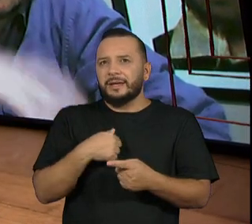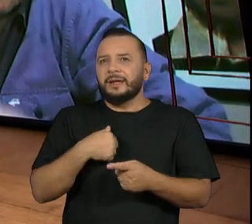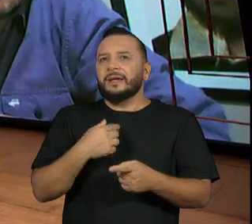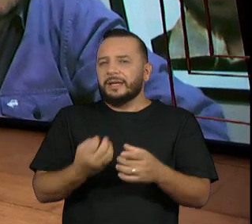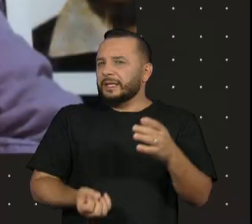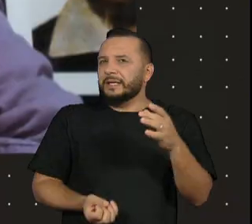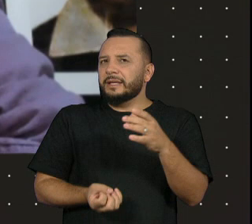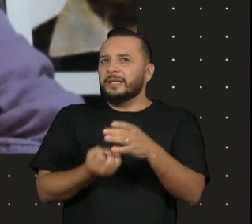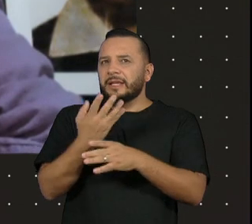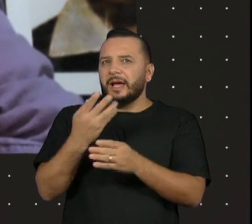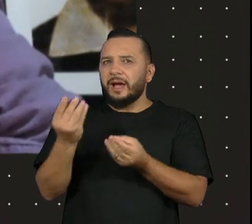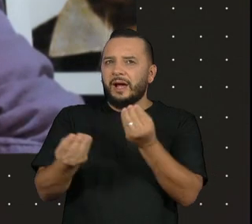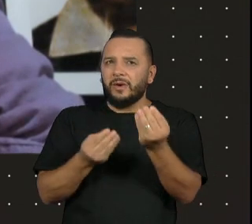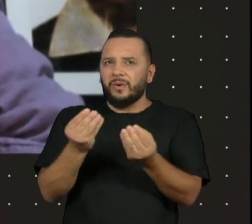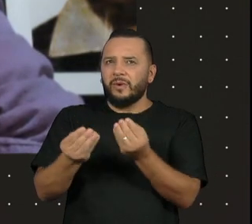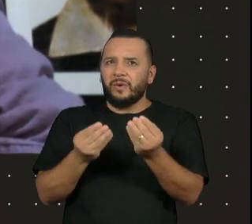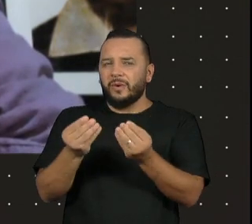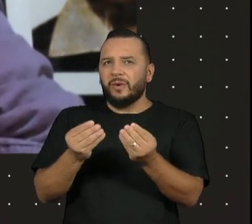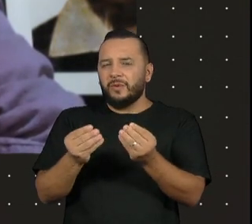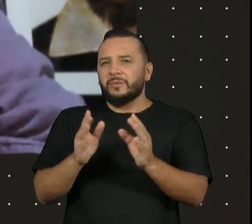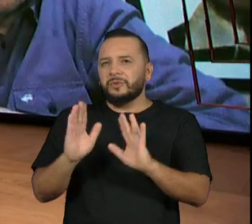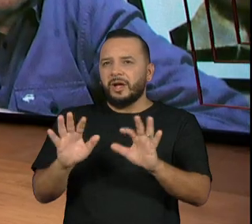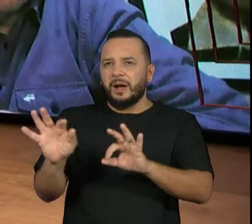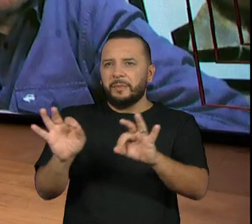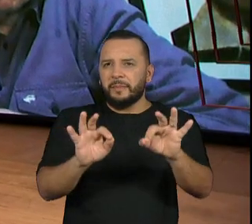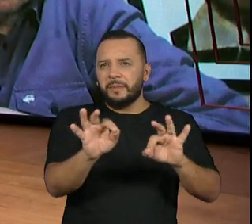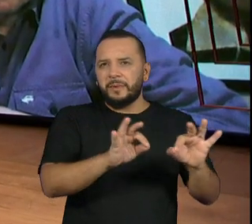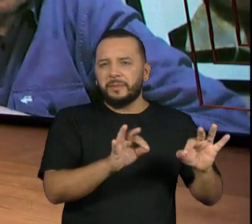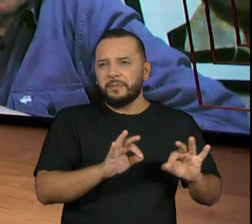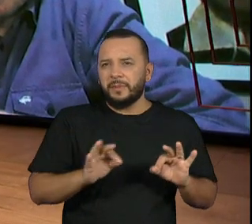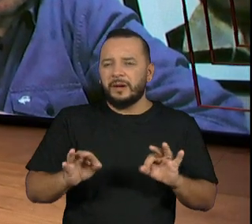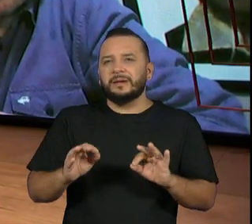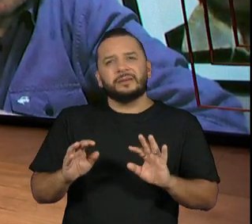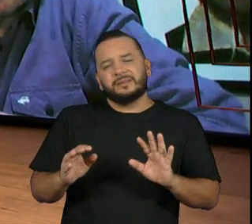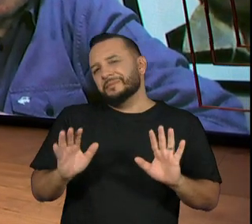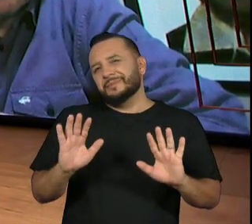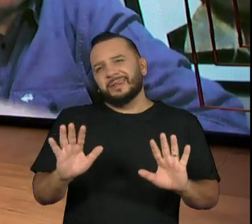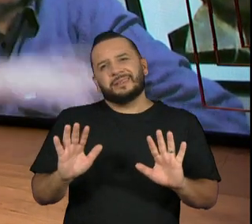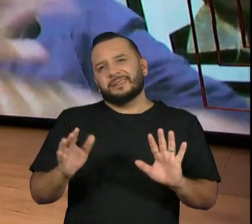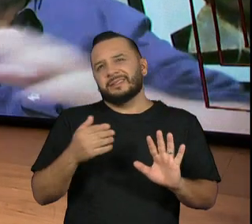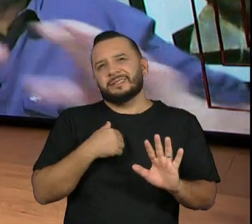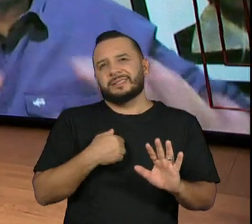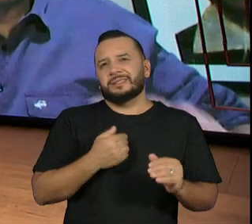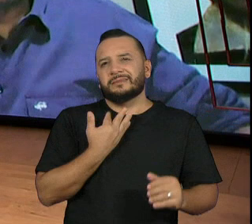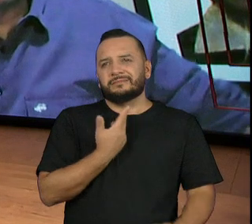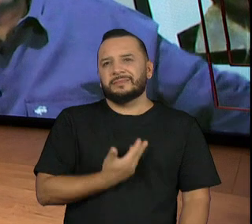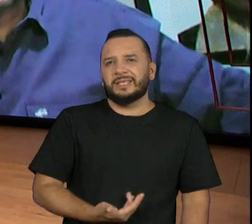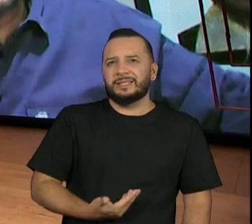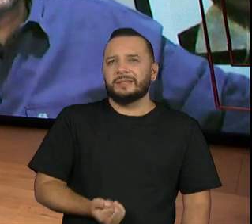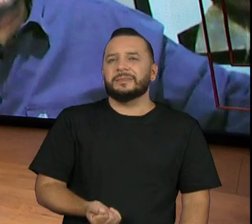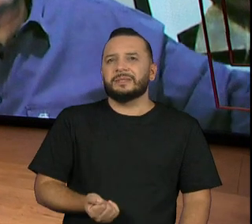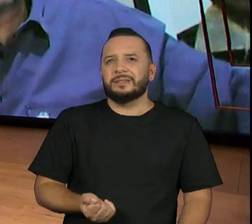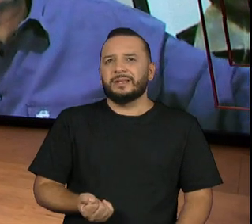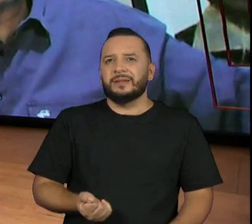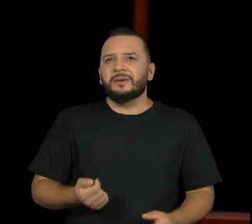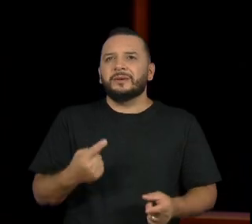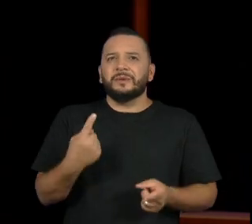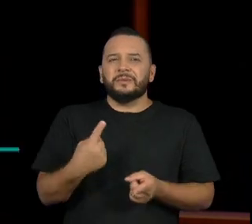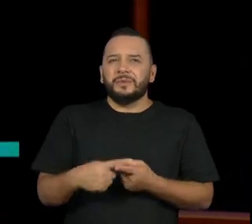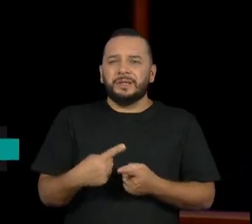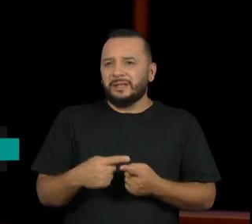todo de telenovela, né? E foi uma frustração geral, porque a coisa foi terminando, terminando.